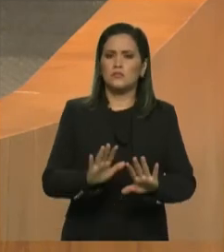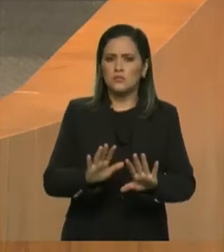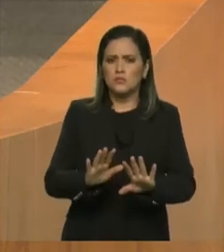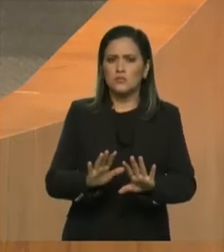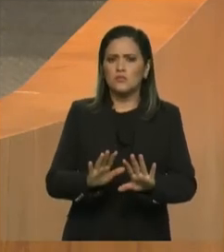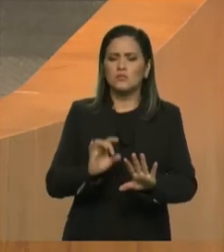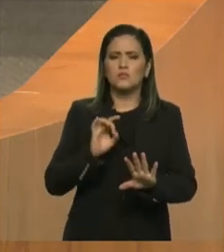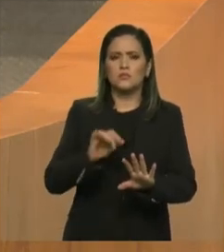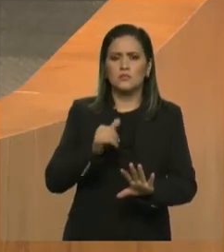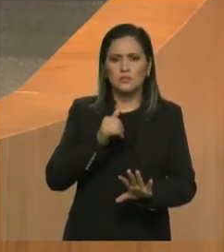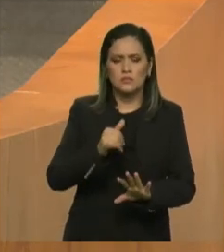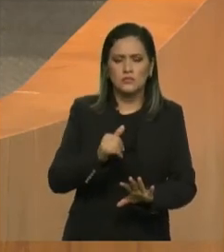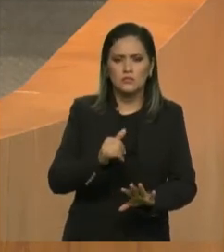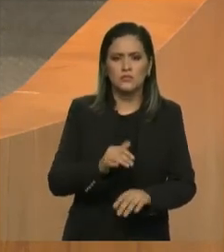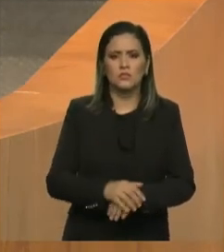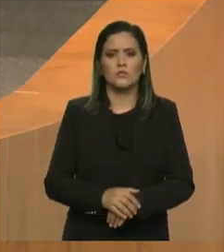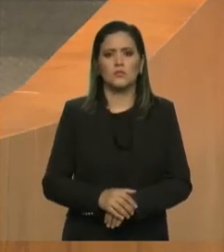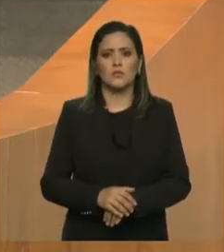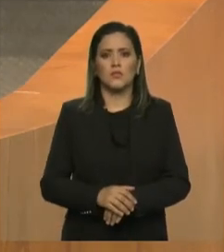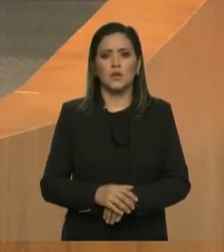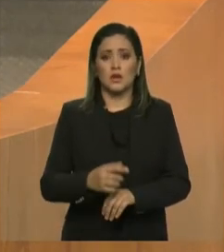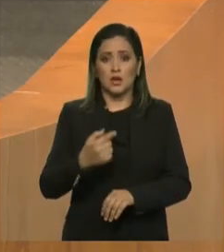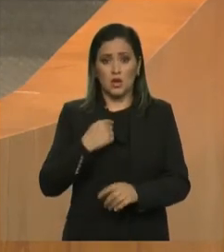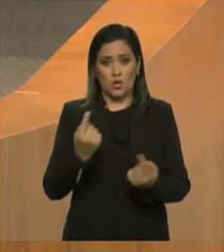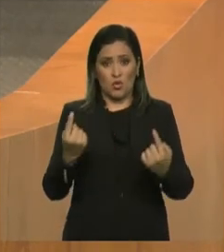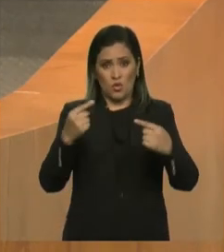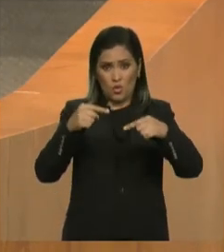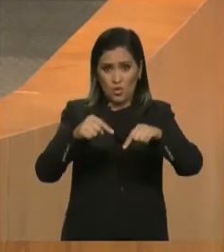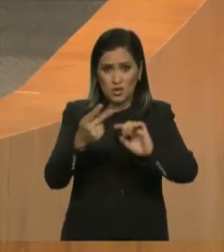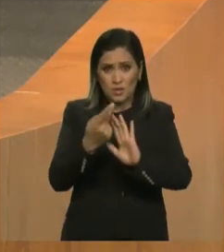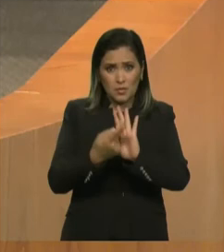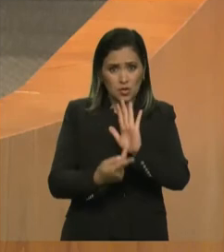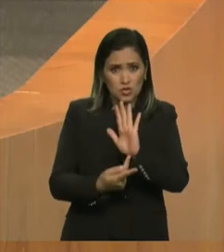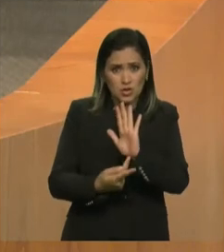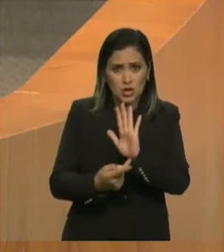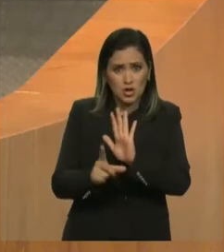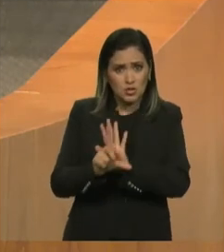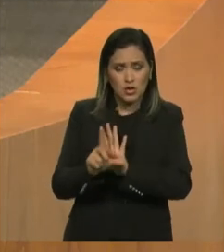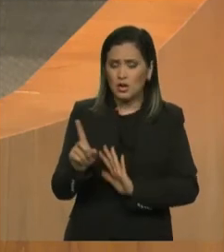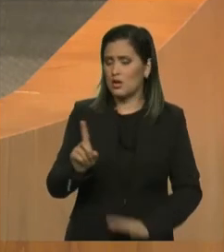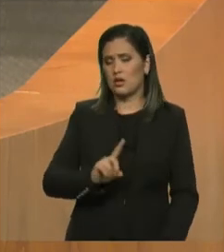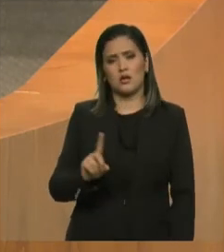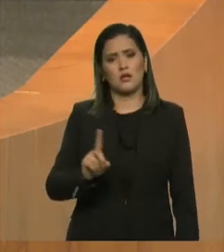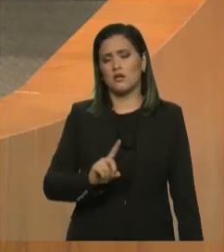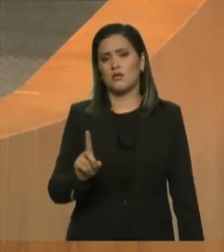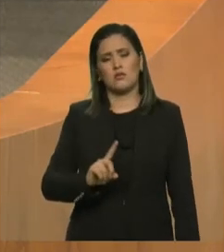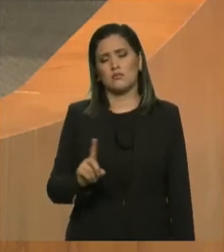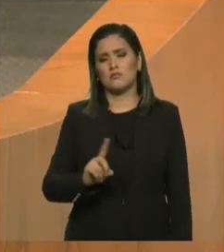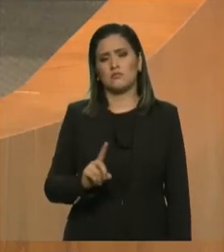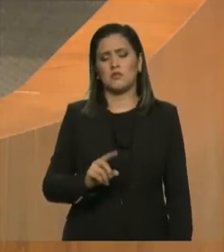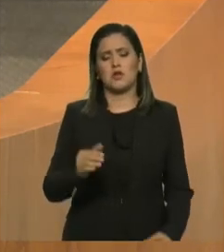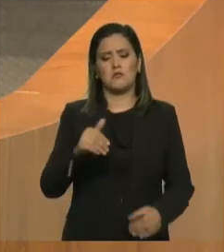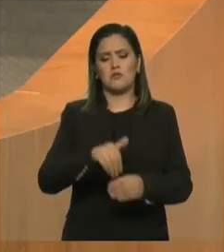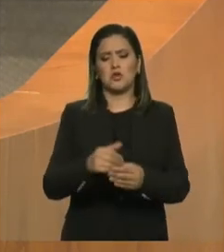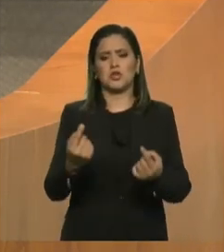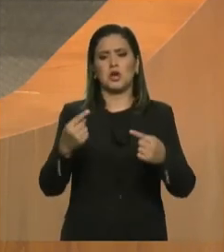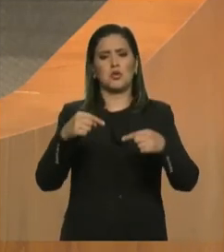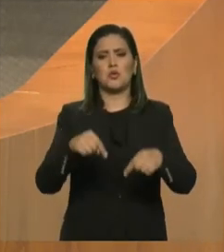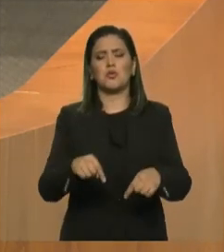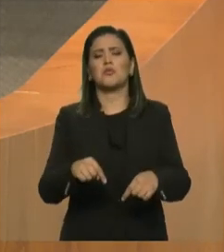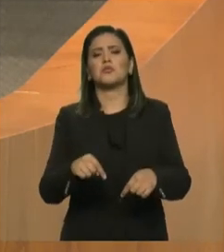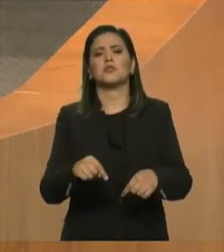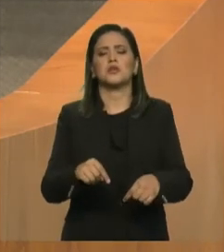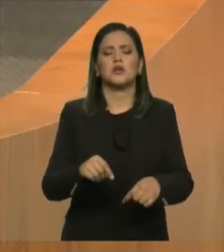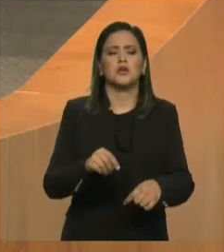destacando, nós não somos contra o projeto, não podemos votar contra o projeto para depois dizer que somos contra os recursos